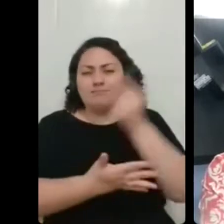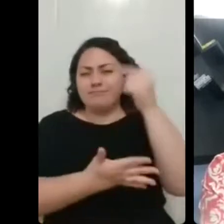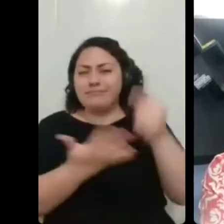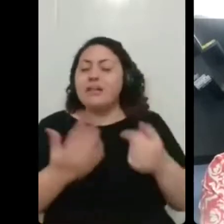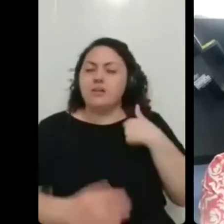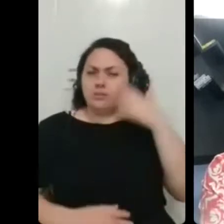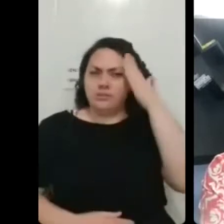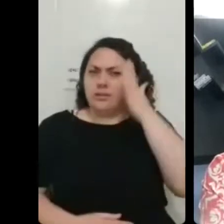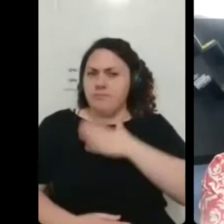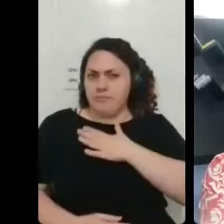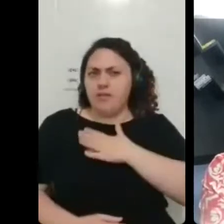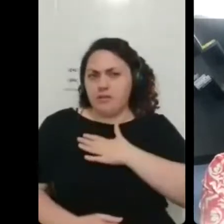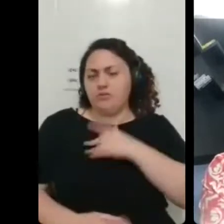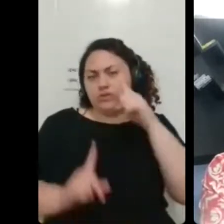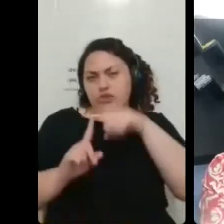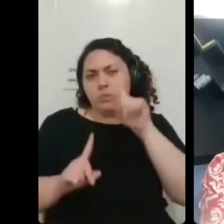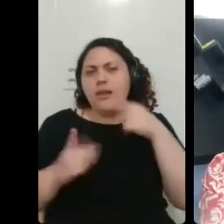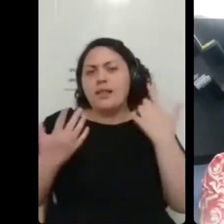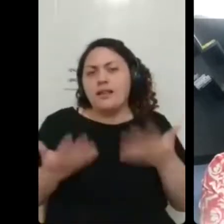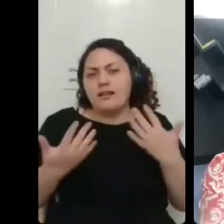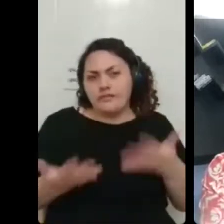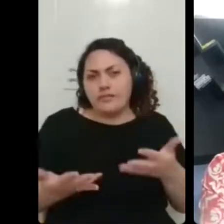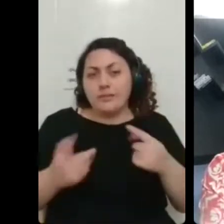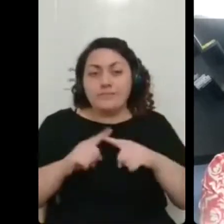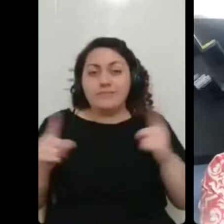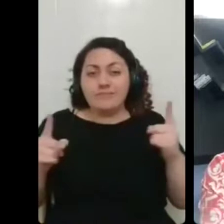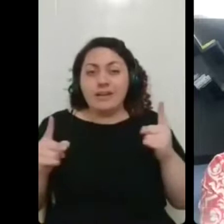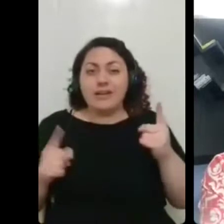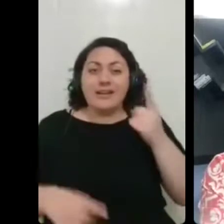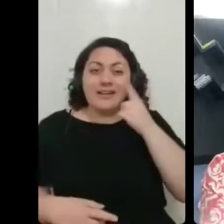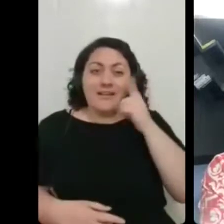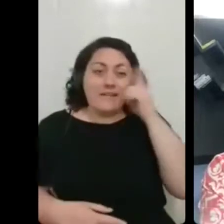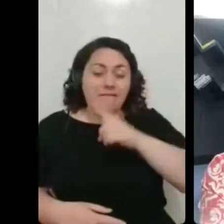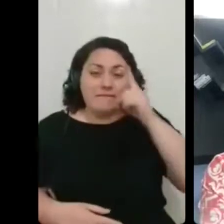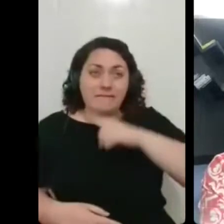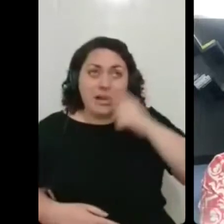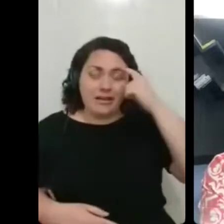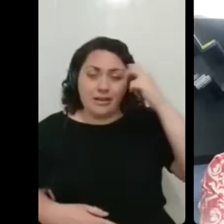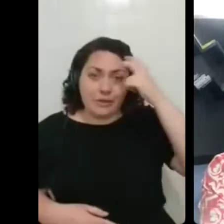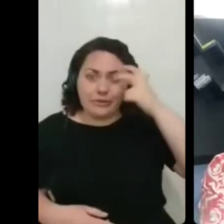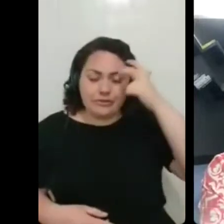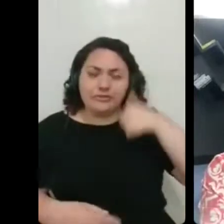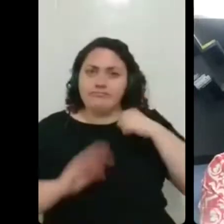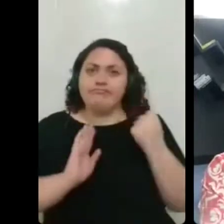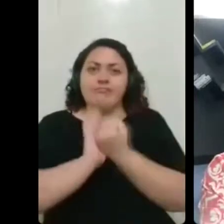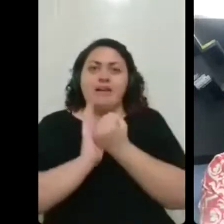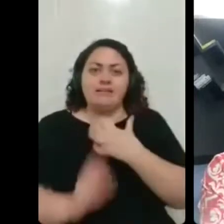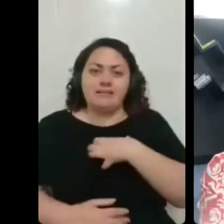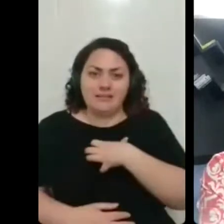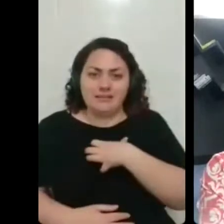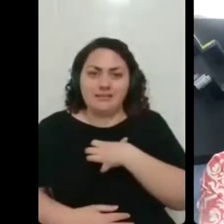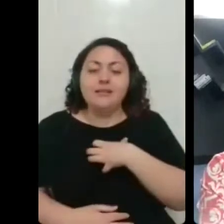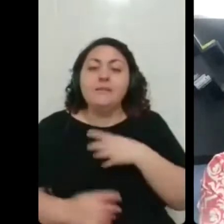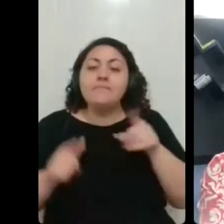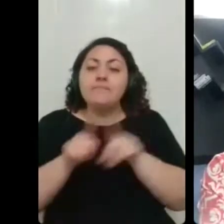leve e tudo mais mas essa questão da paleocognitiva é o que mais me marca só que e logo após, né,